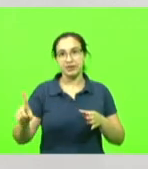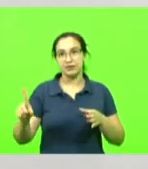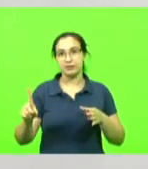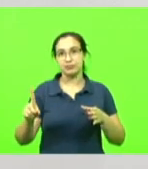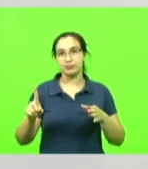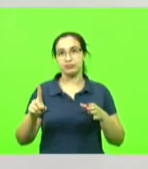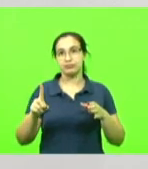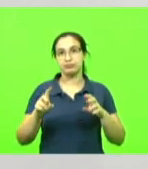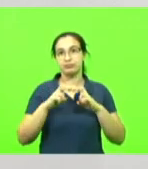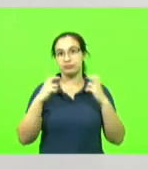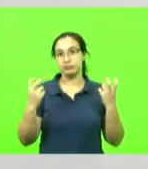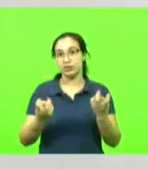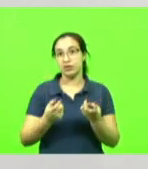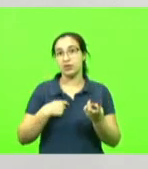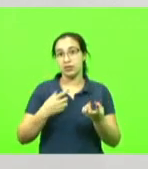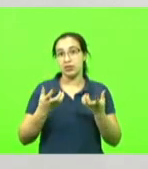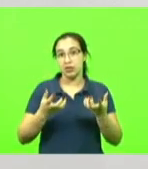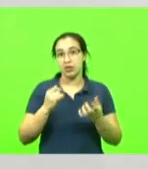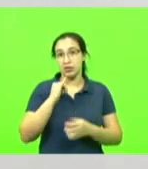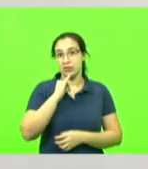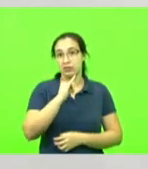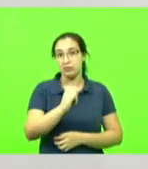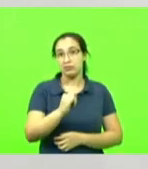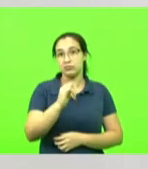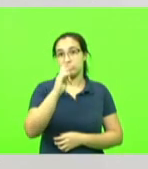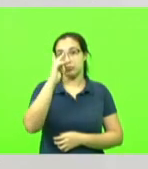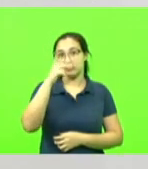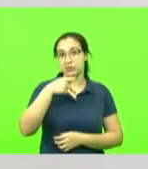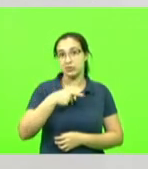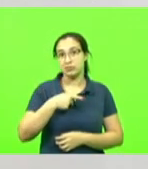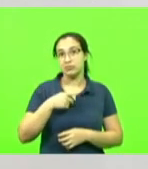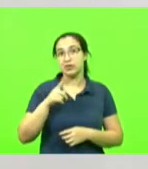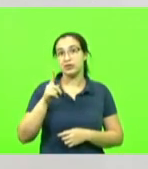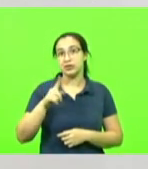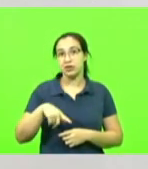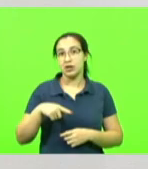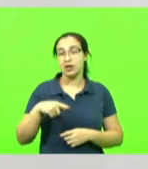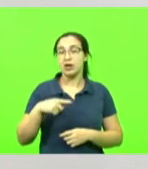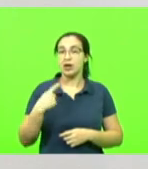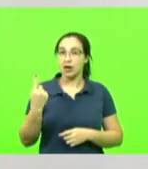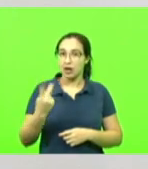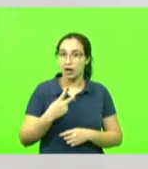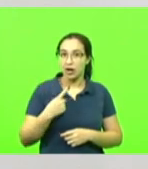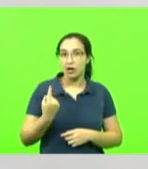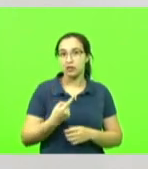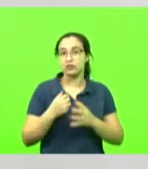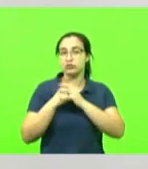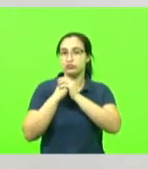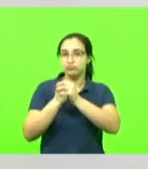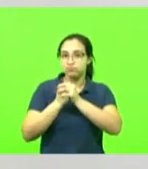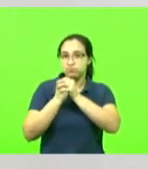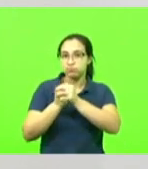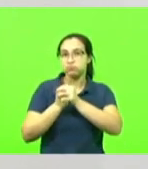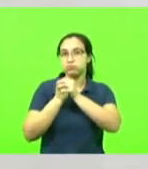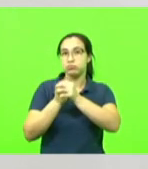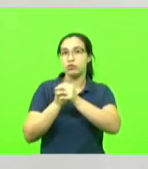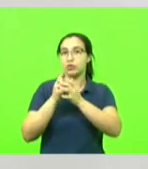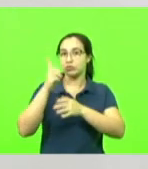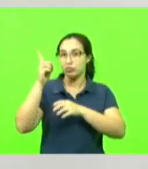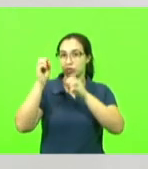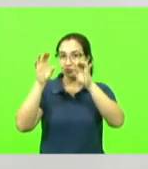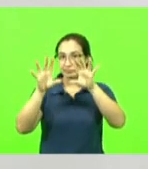para poder dizer pessoalmente que está nas nossas orações. Ela pode dizer isso, eu tenho certeza que é do senhor também.